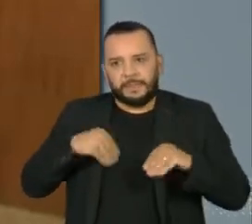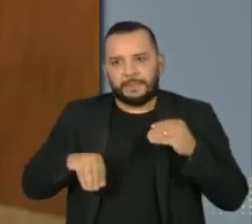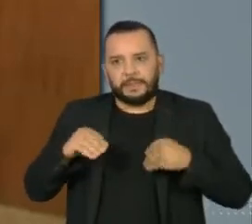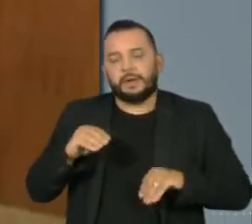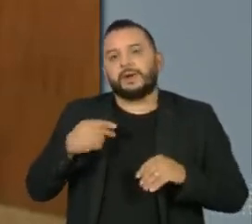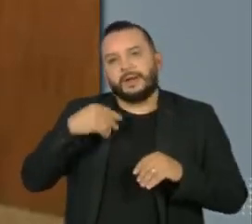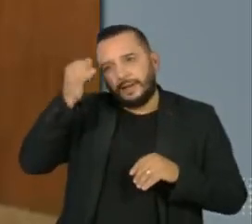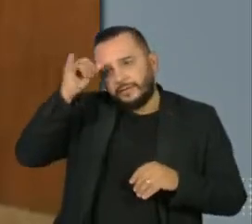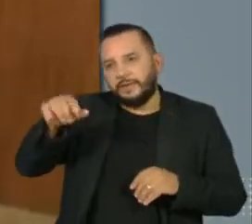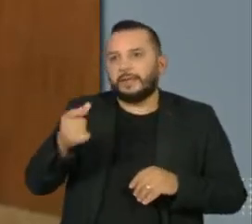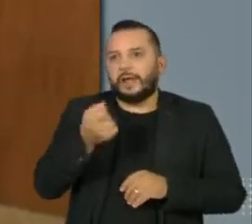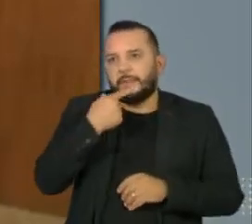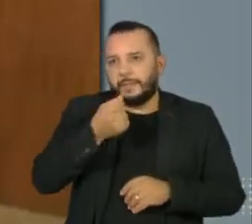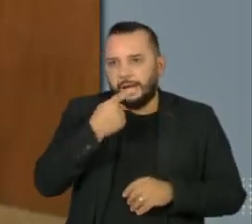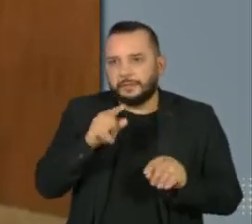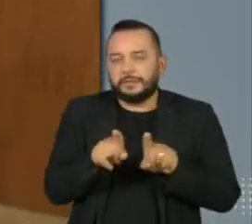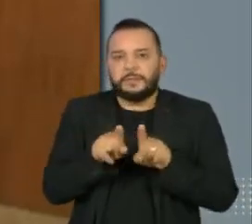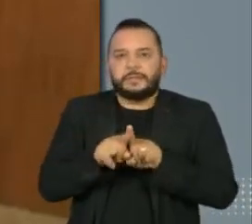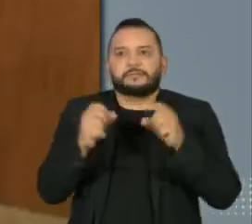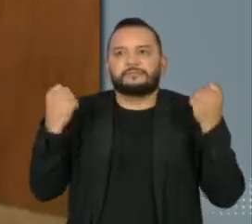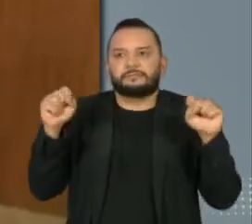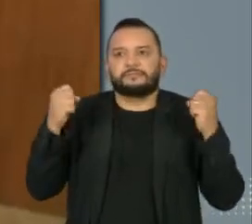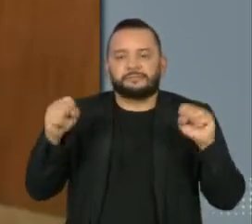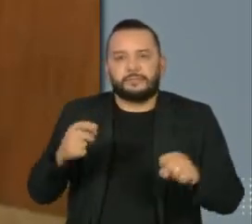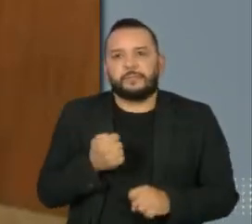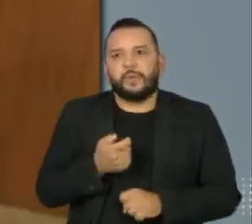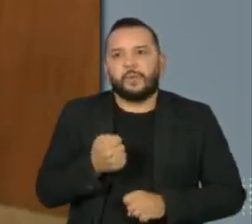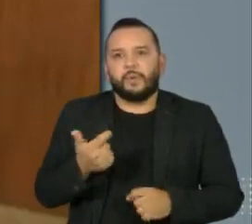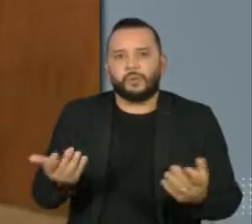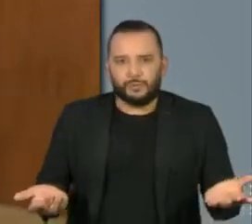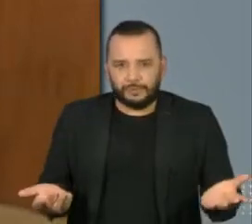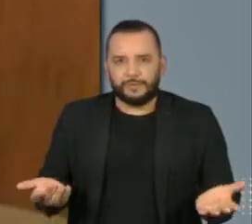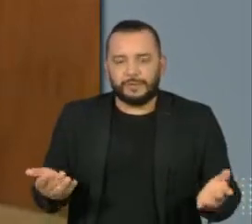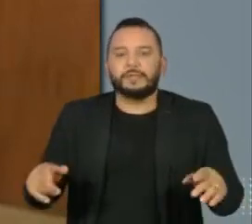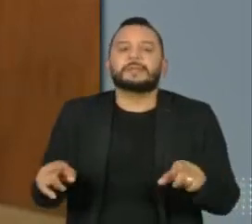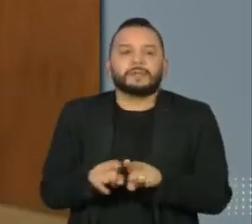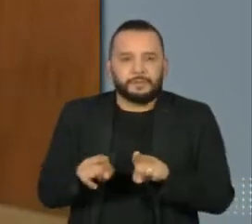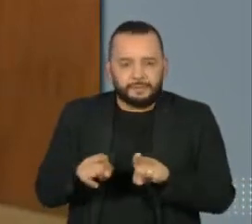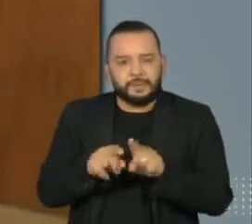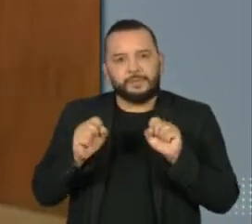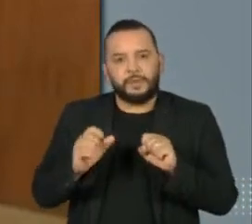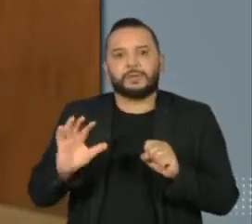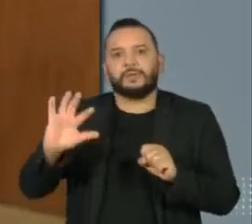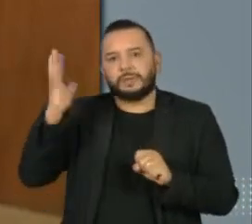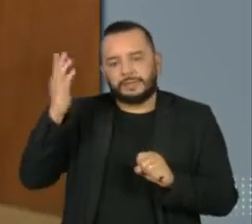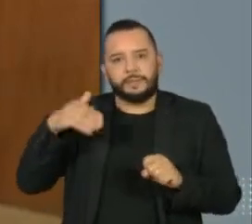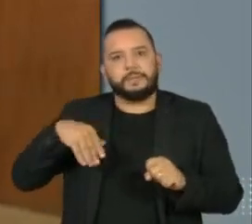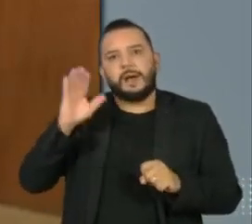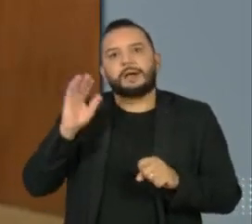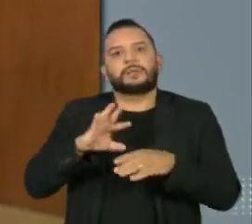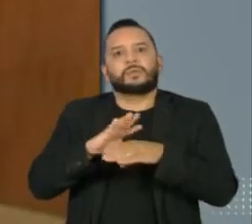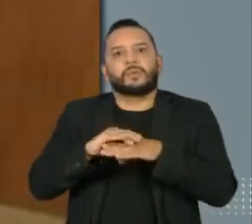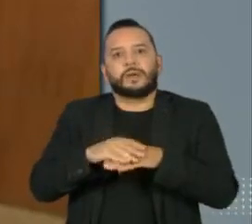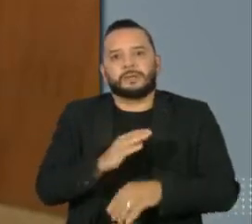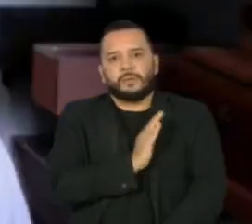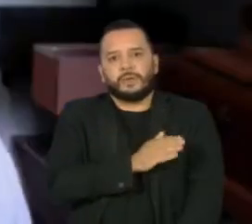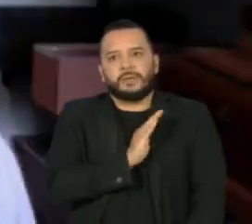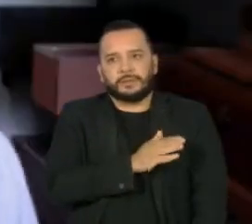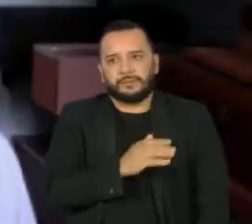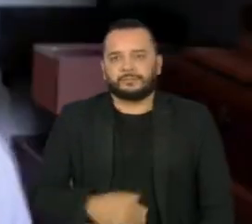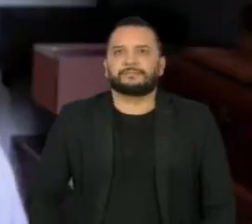medicações, pratique menos atividade física, corroboram para que você tenha mais doenças do sistema cardiovascular.